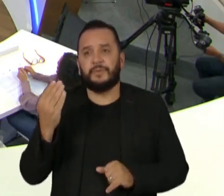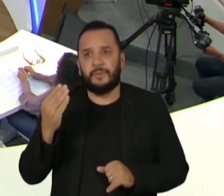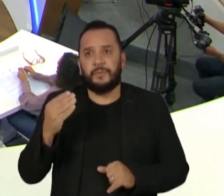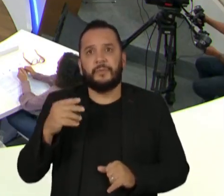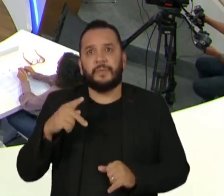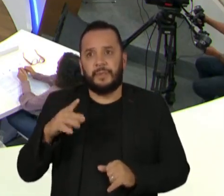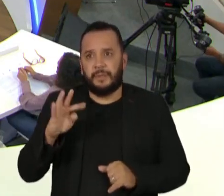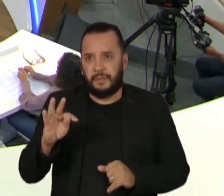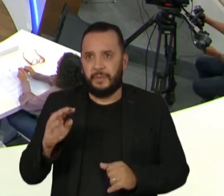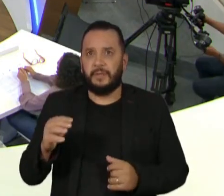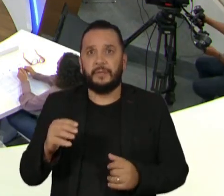amigo já está fechando. Exatamente. Joel, de...